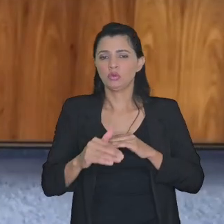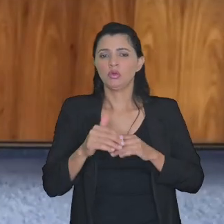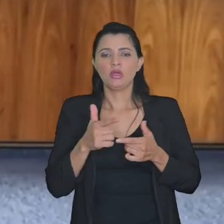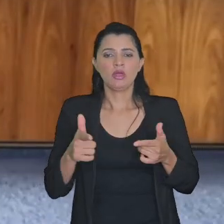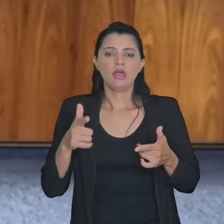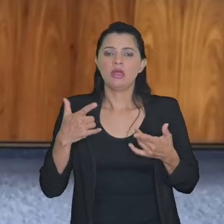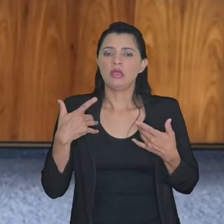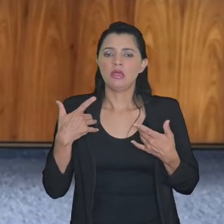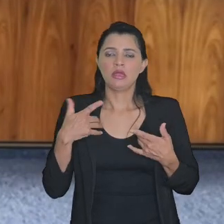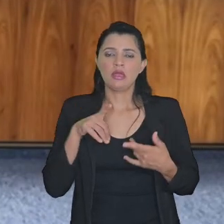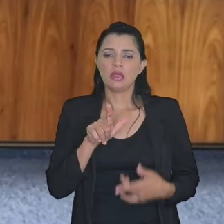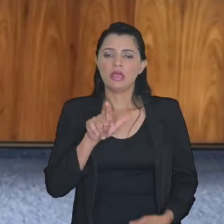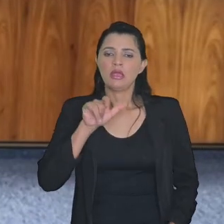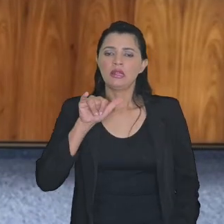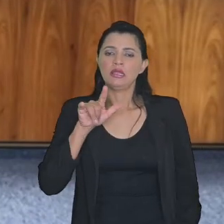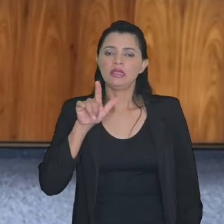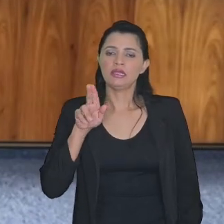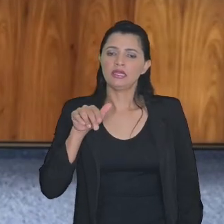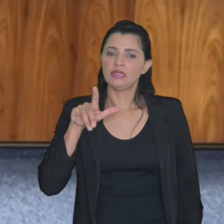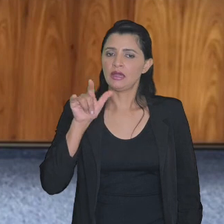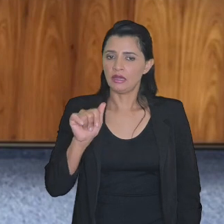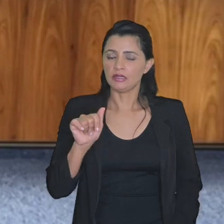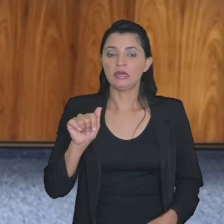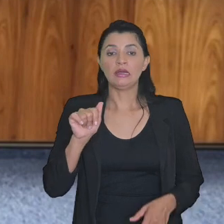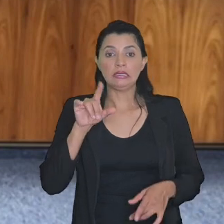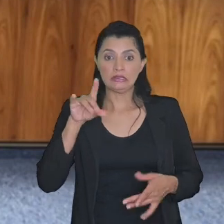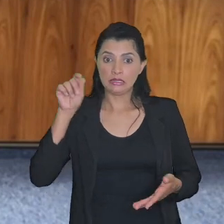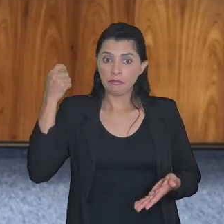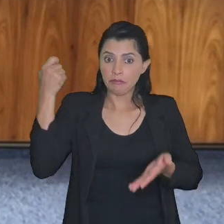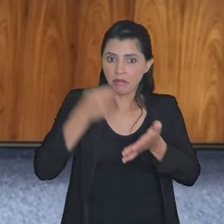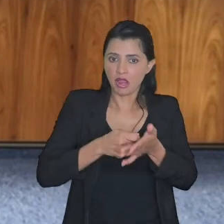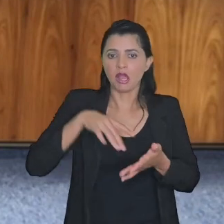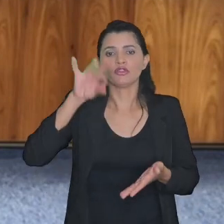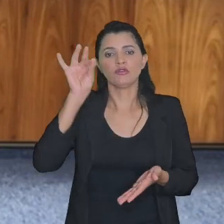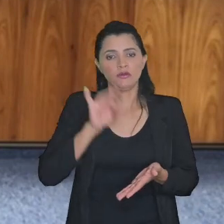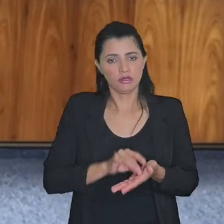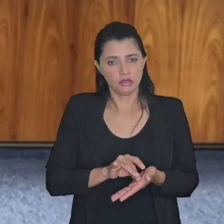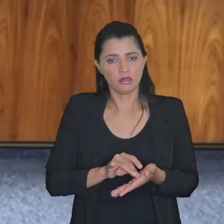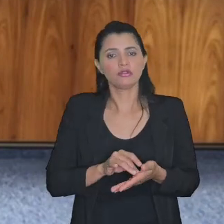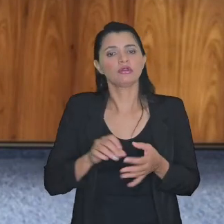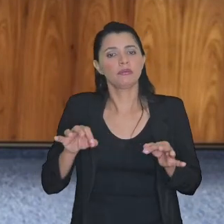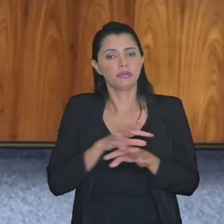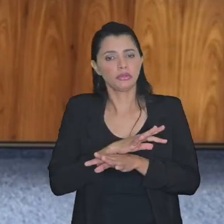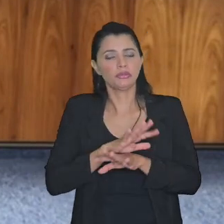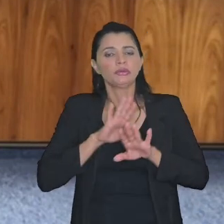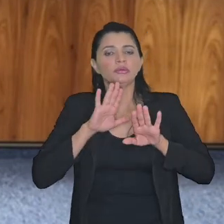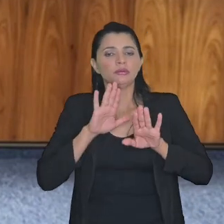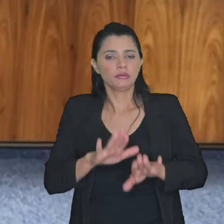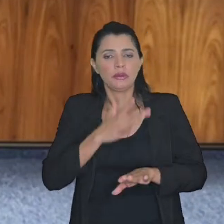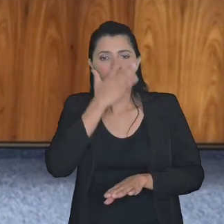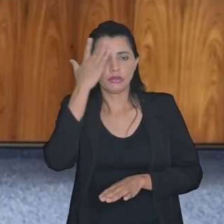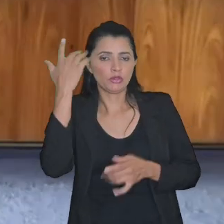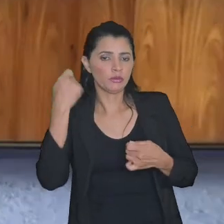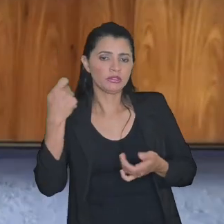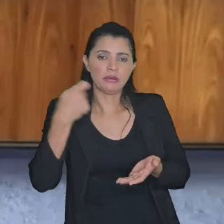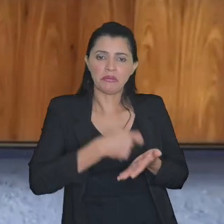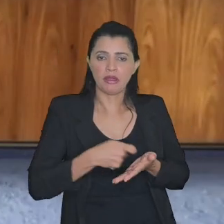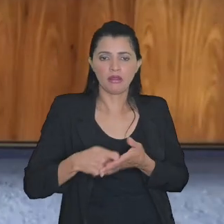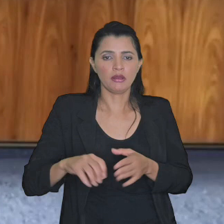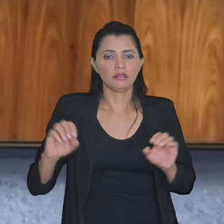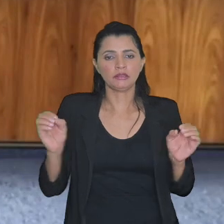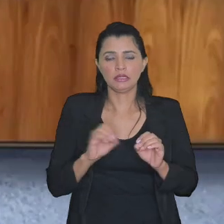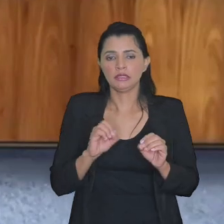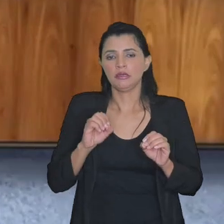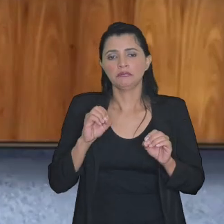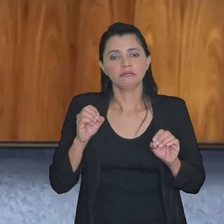ela não é liquidada a liquidação só se dá com o efetivo pagamento mas o contribuinte não precisa pagar mais